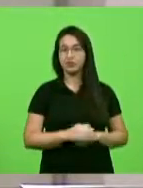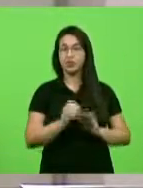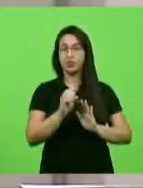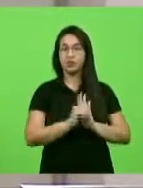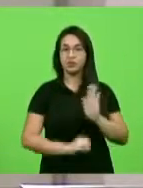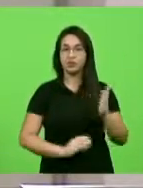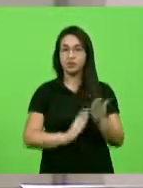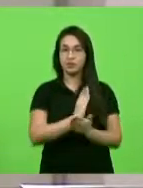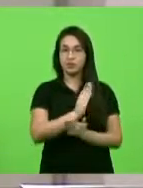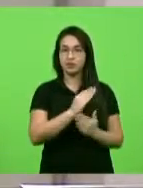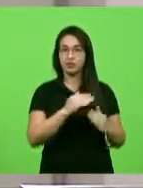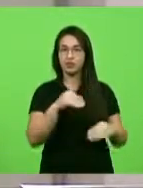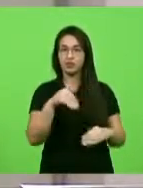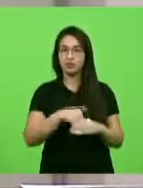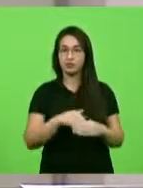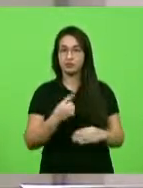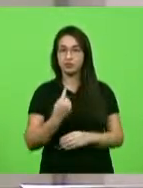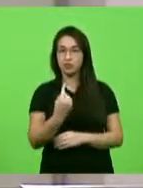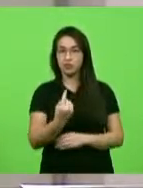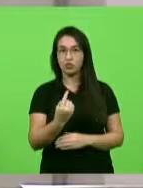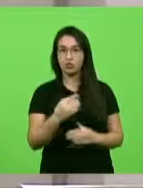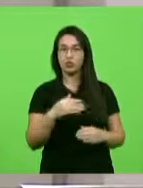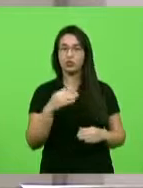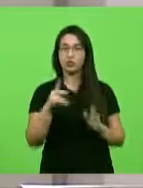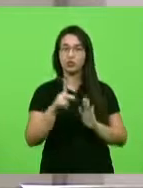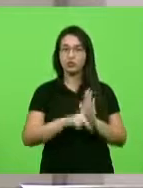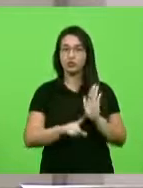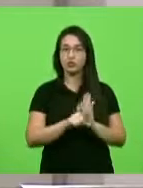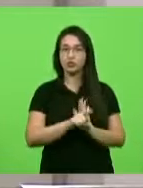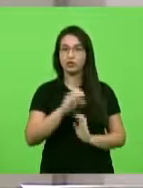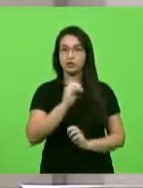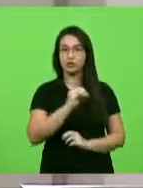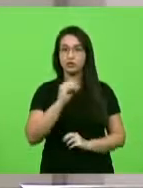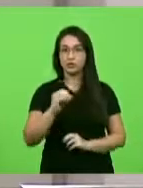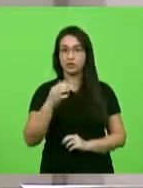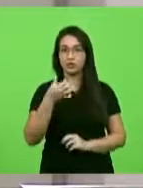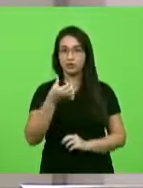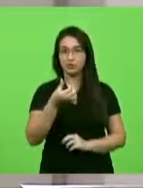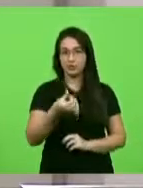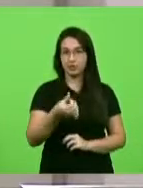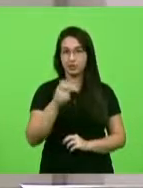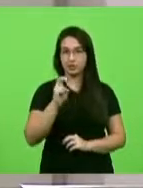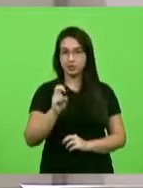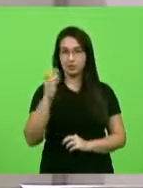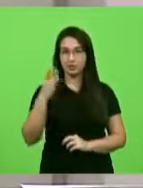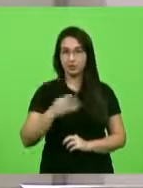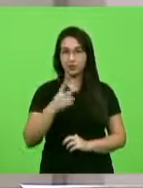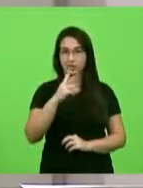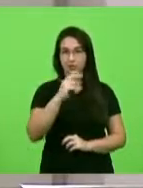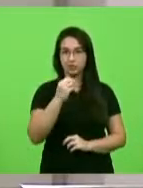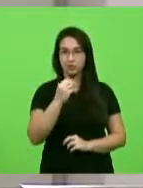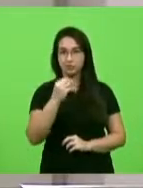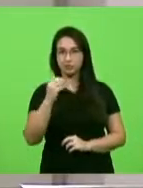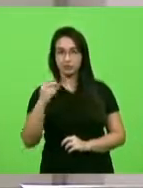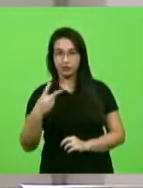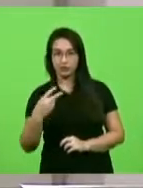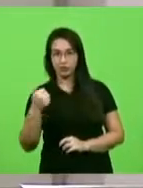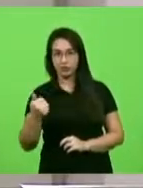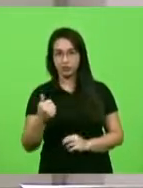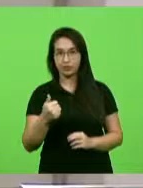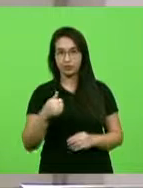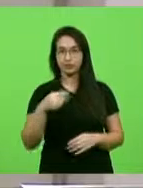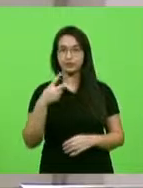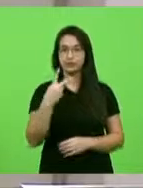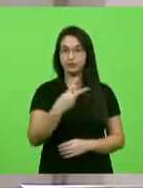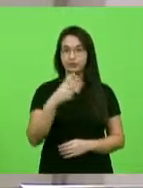turno único com votação nominal o projeto de lei 0065-2021, obtendo a seguinte votação, 25